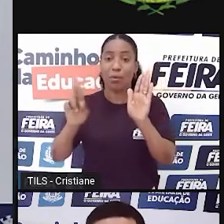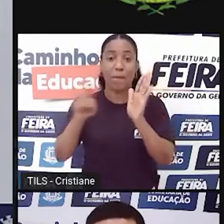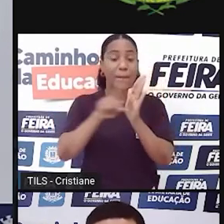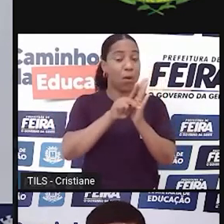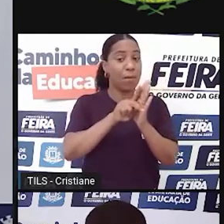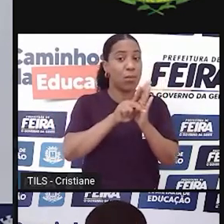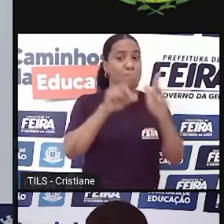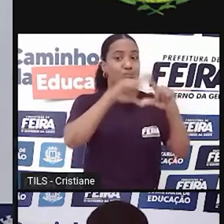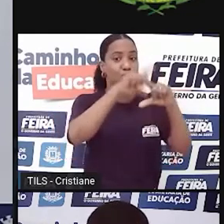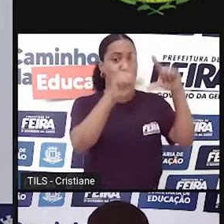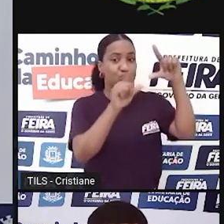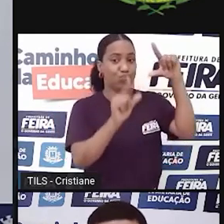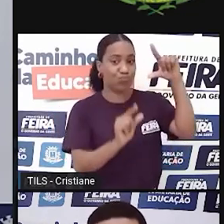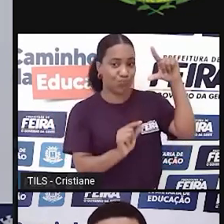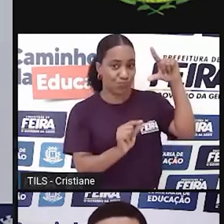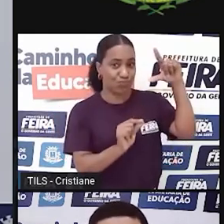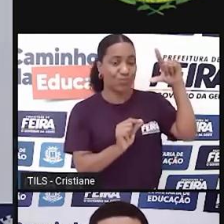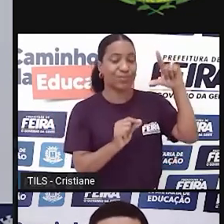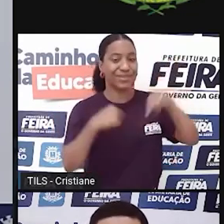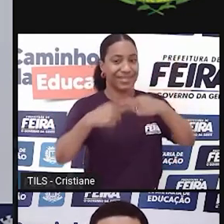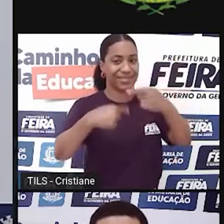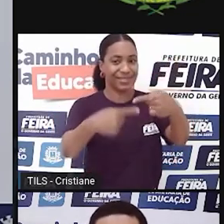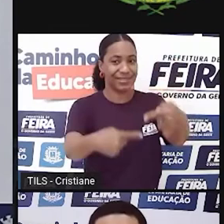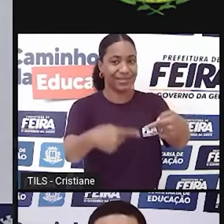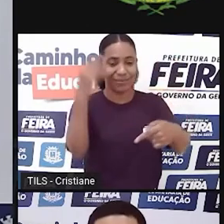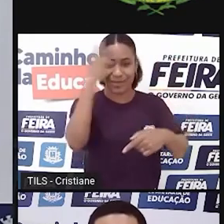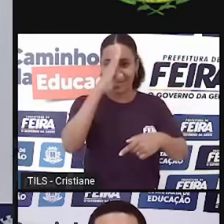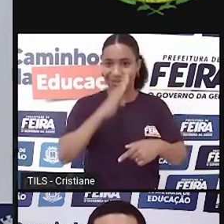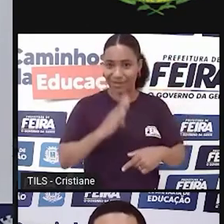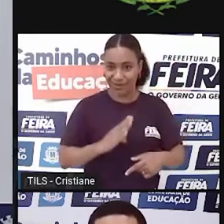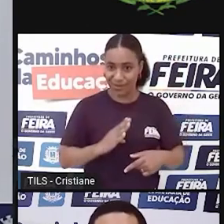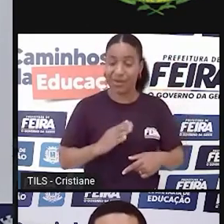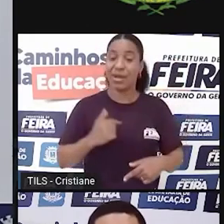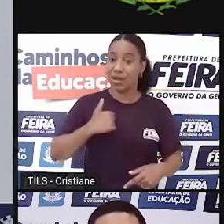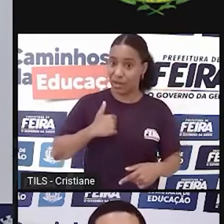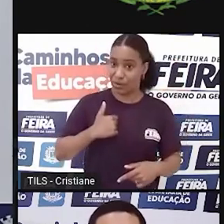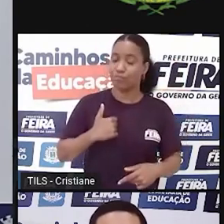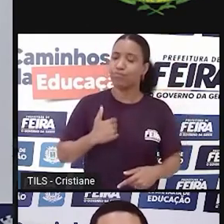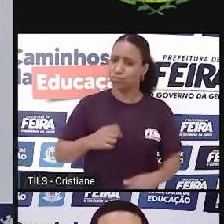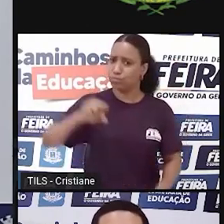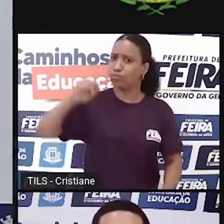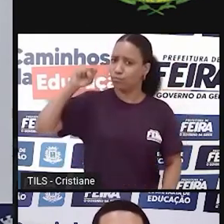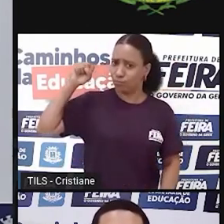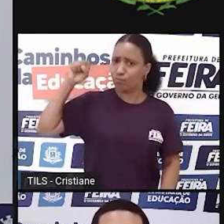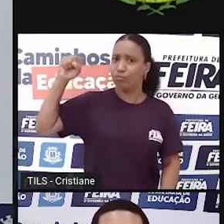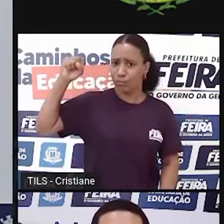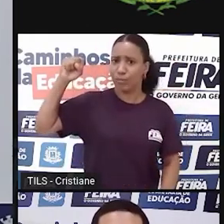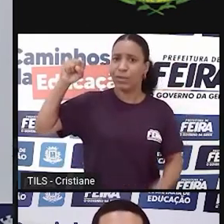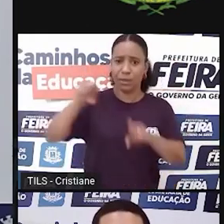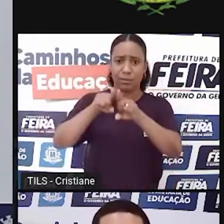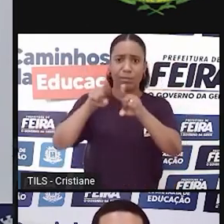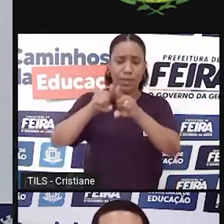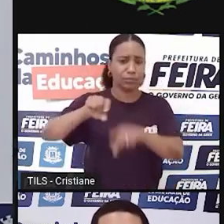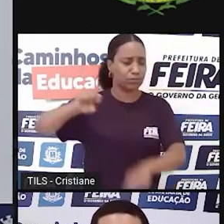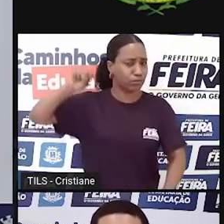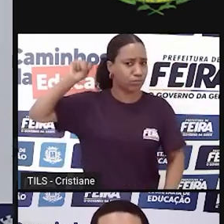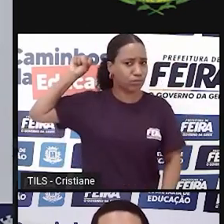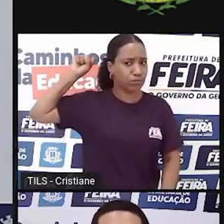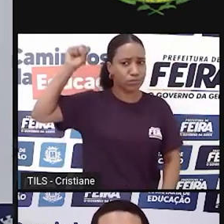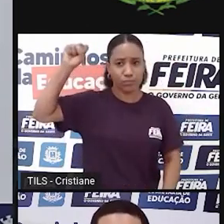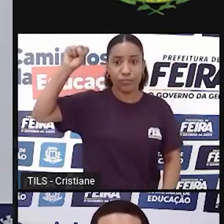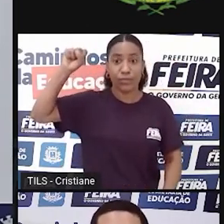mas eu entrei como ativista, né? Como uma pessoa que está ali na luta diária contra o